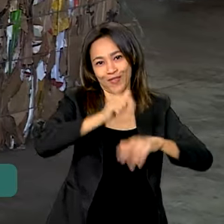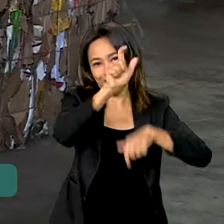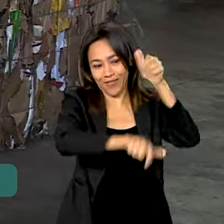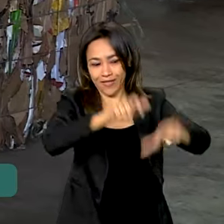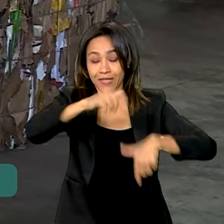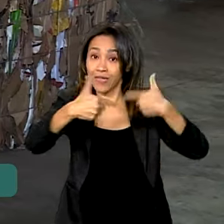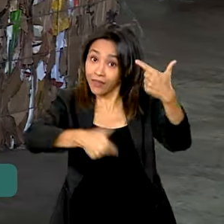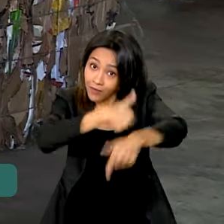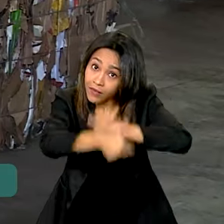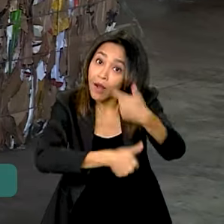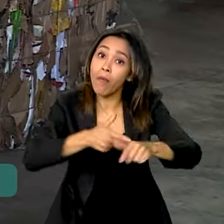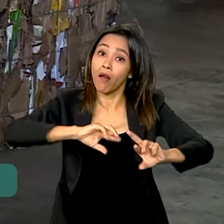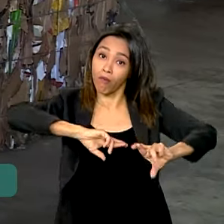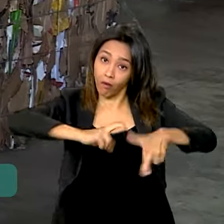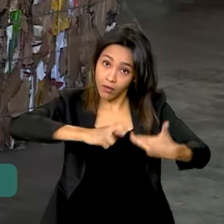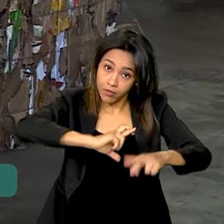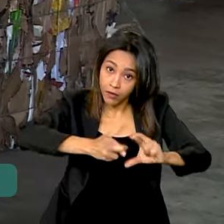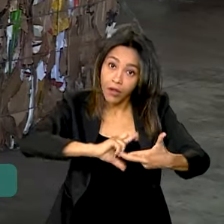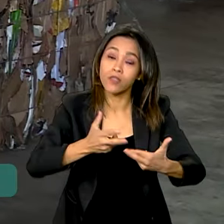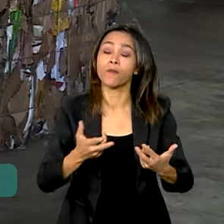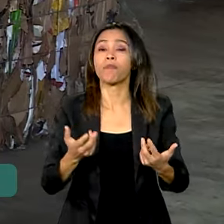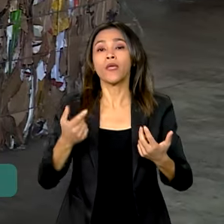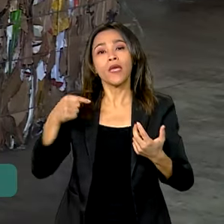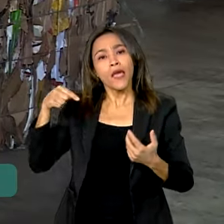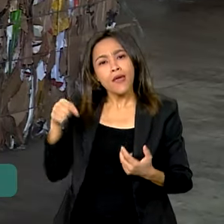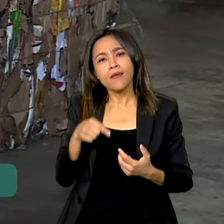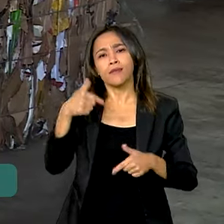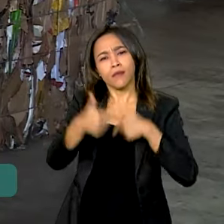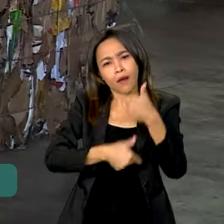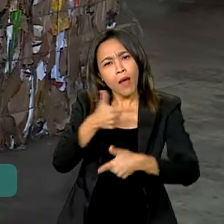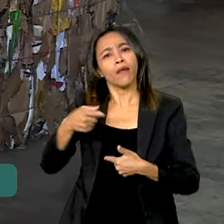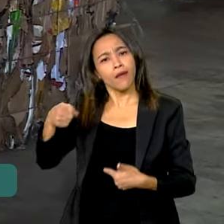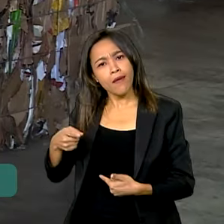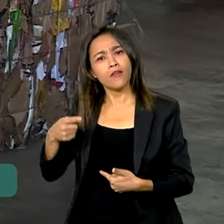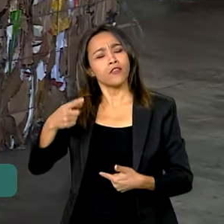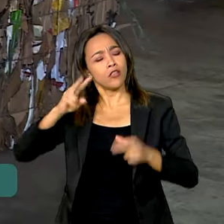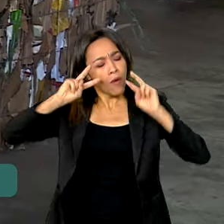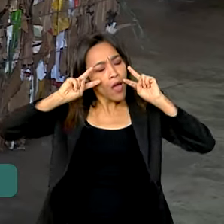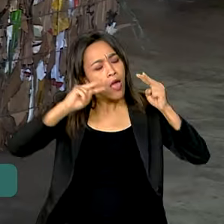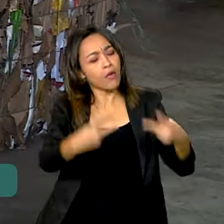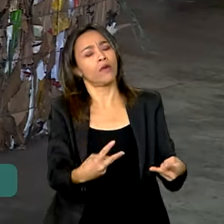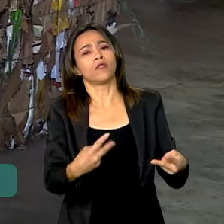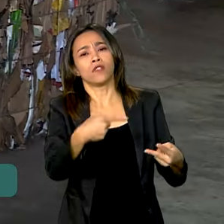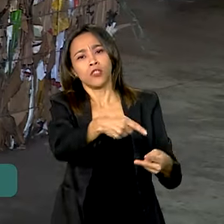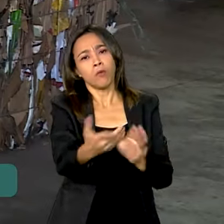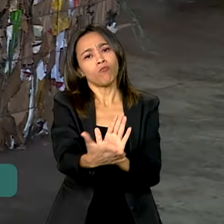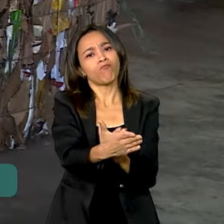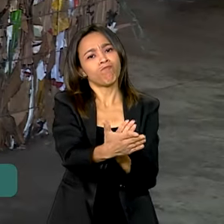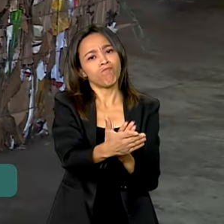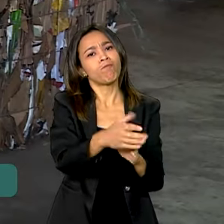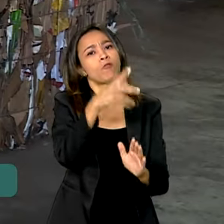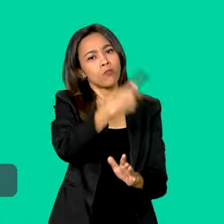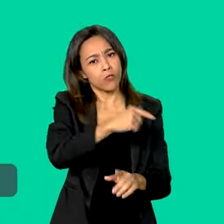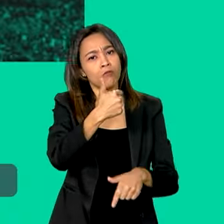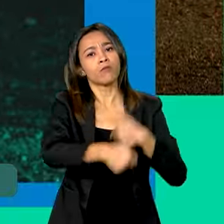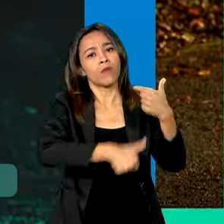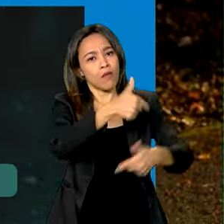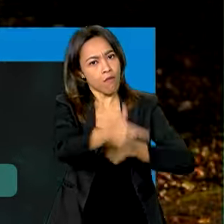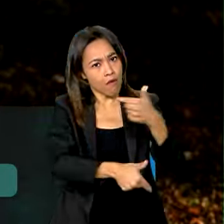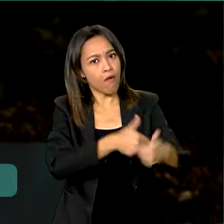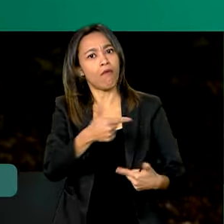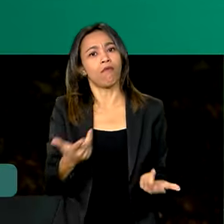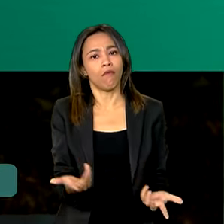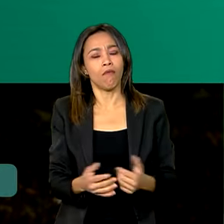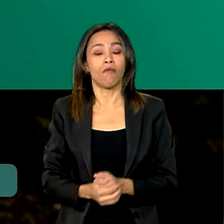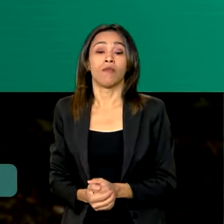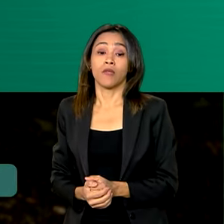trabalho que temos feito é para que eles sejam remunerados pelo serviço ambiental que eles prestam. No